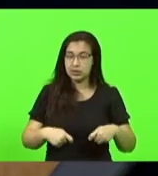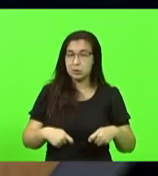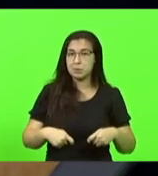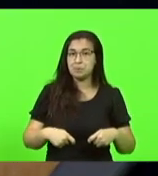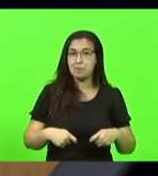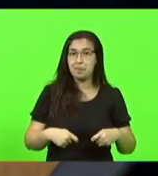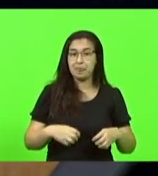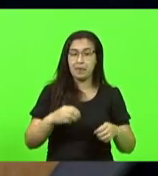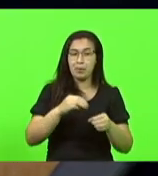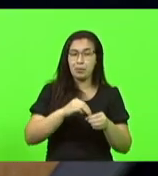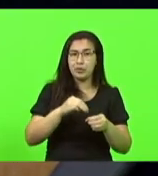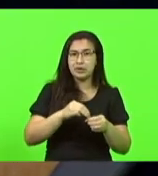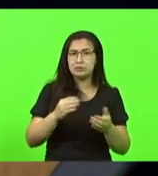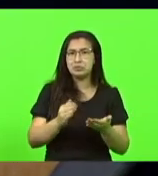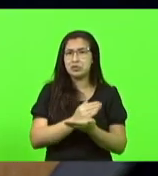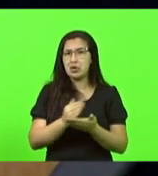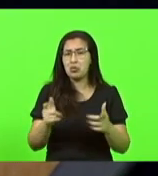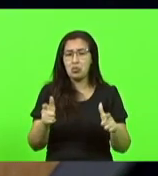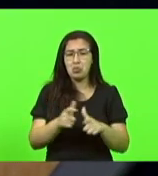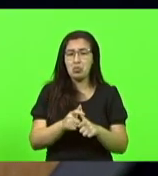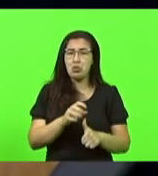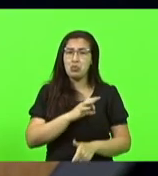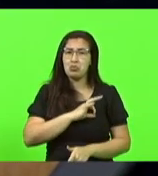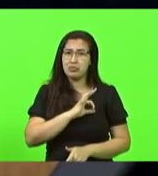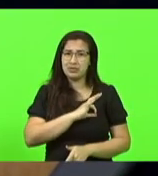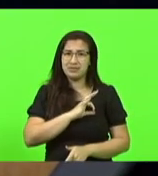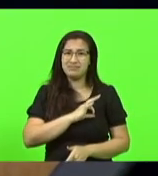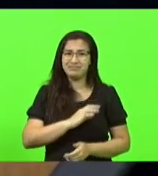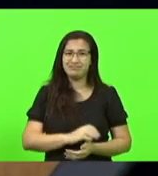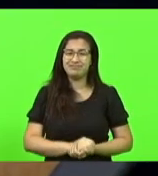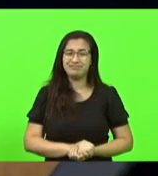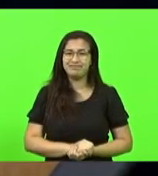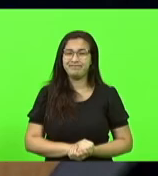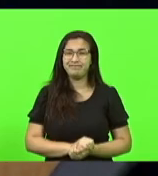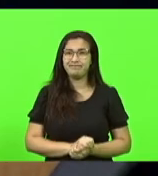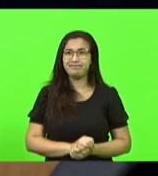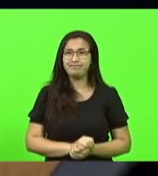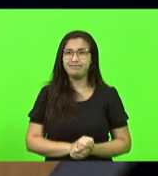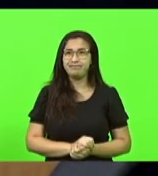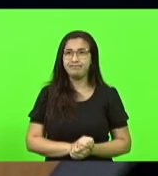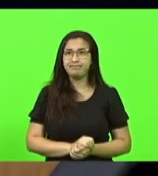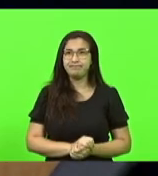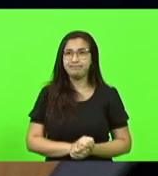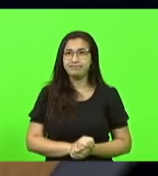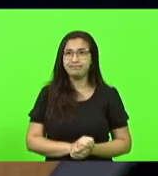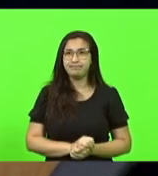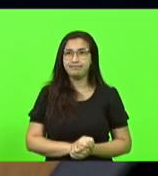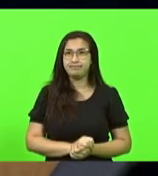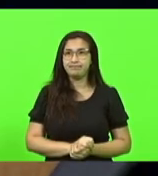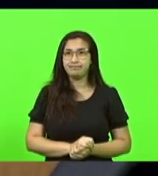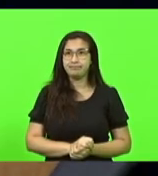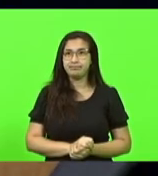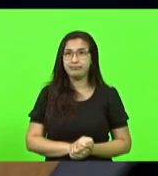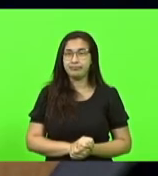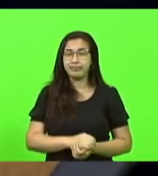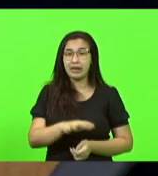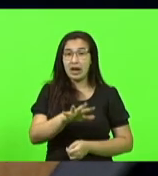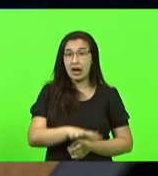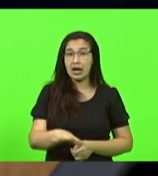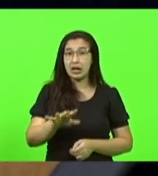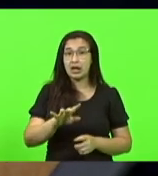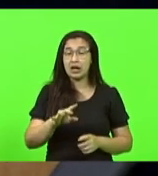pouco efetivo na área da segurança pública. Na área da educação ficou esse desafio